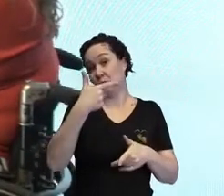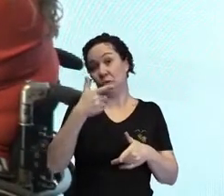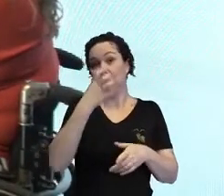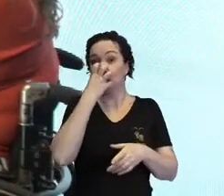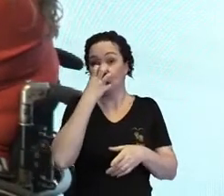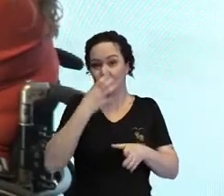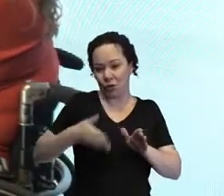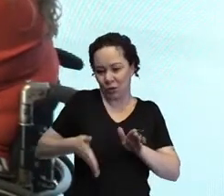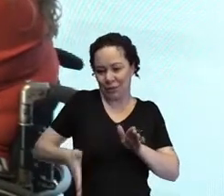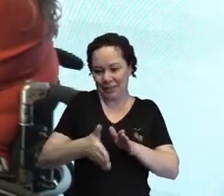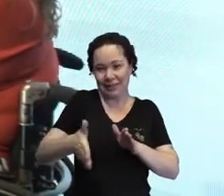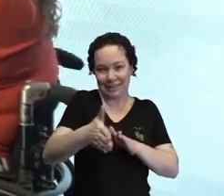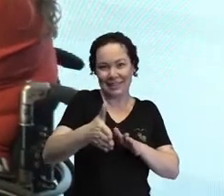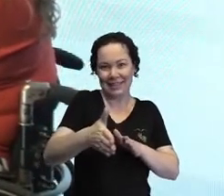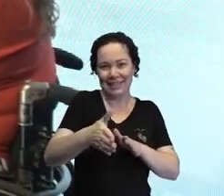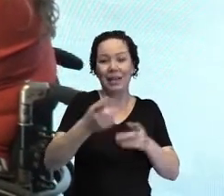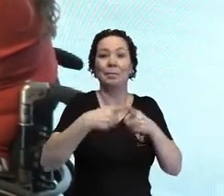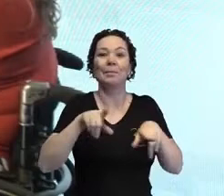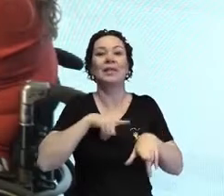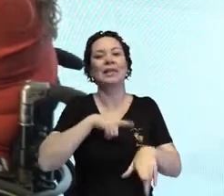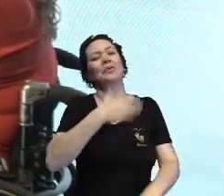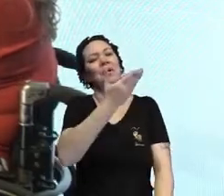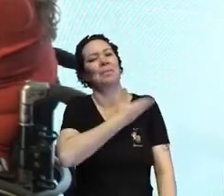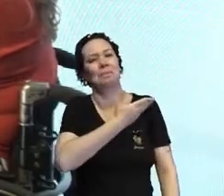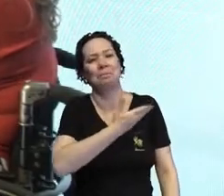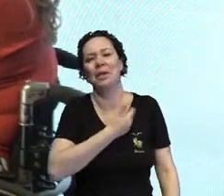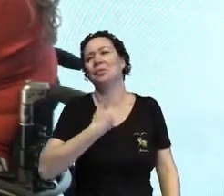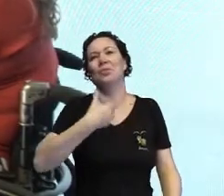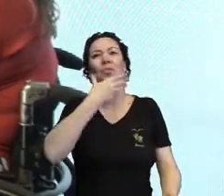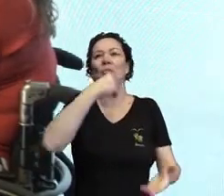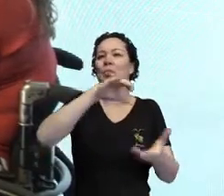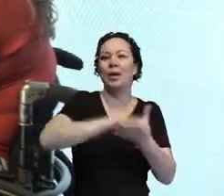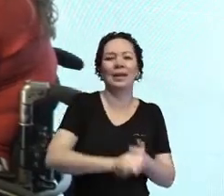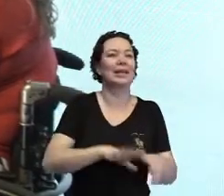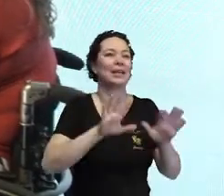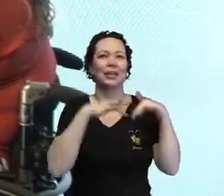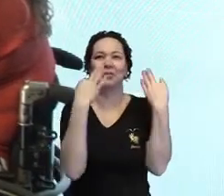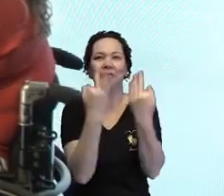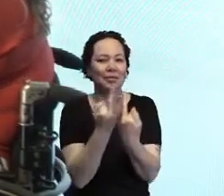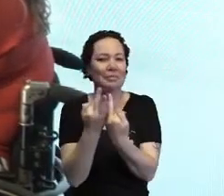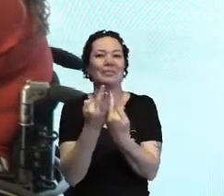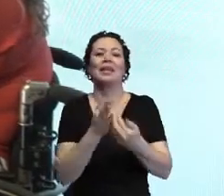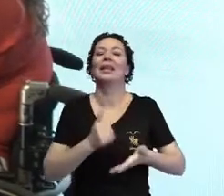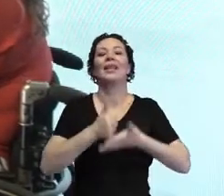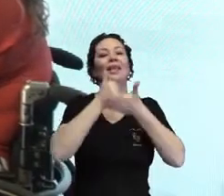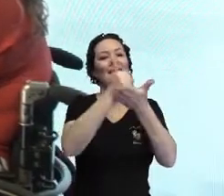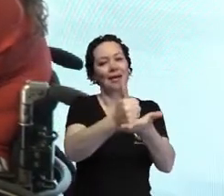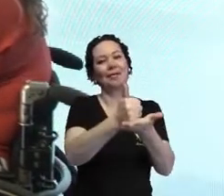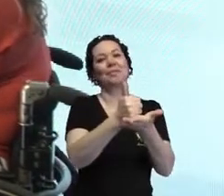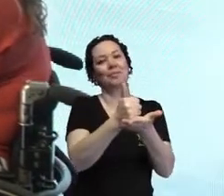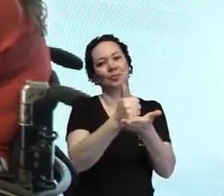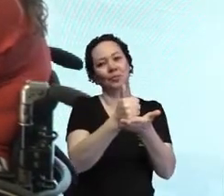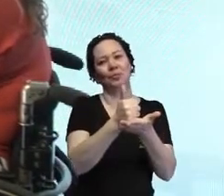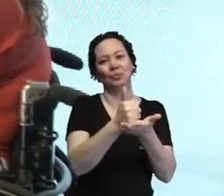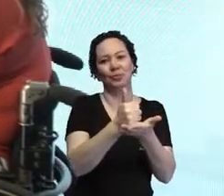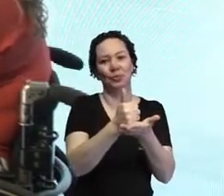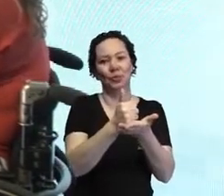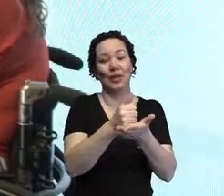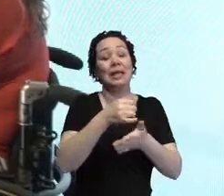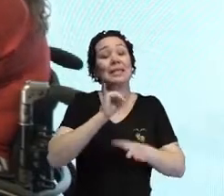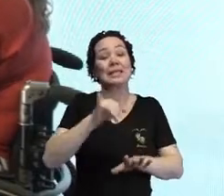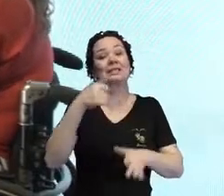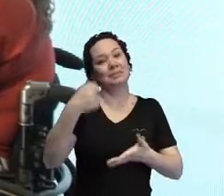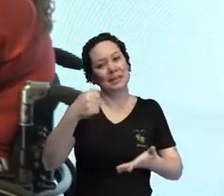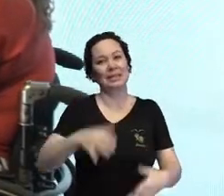mas que eu tenho amigos-guia que me ajudam muito, meu marido, familiares, enfim, que me apoiam quando é necessário.